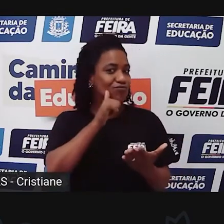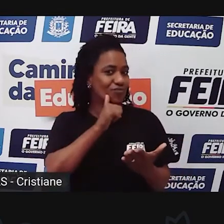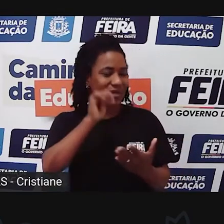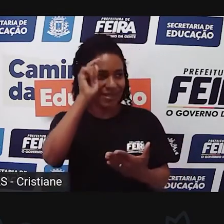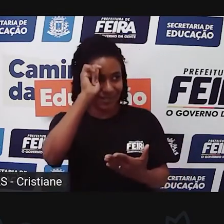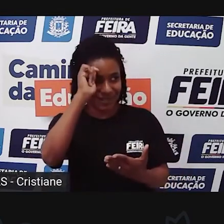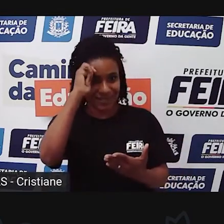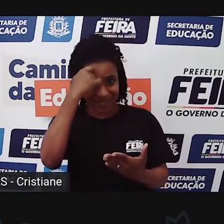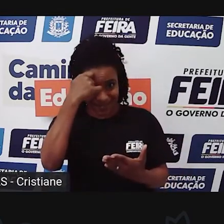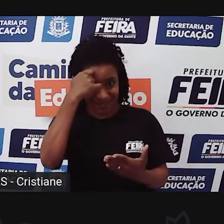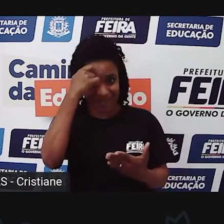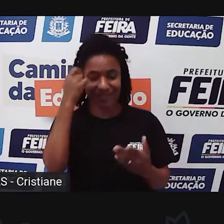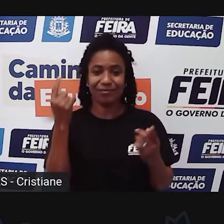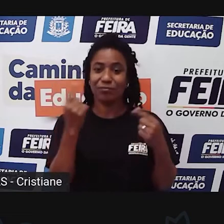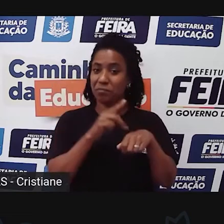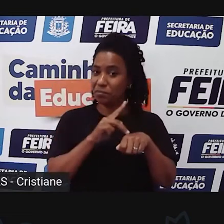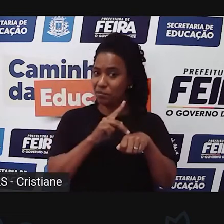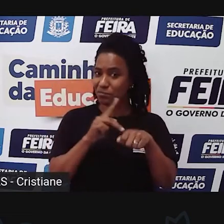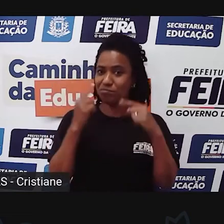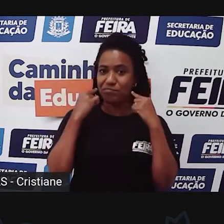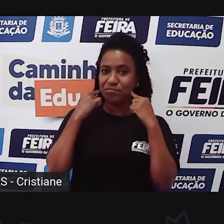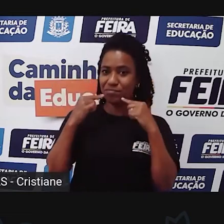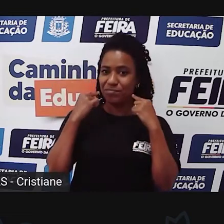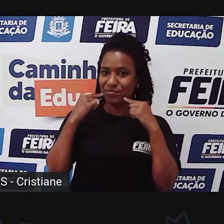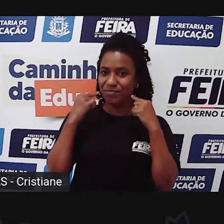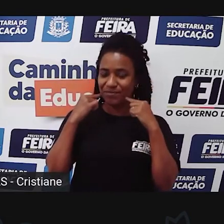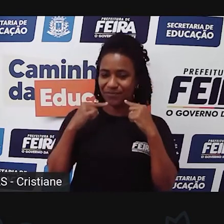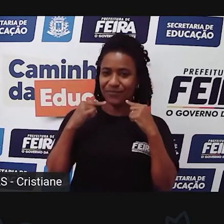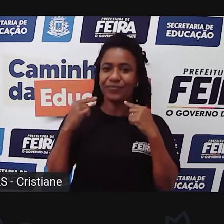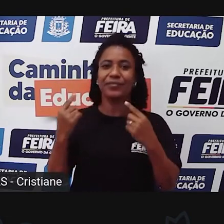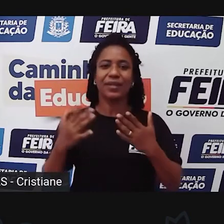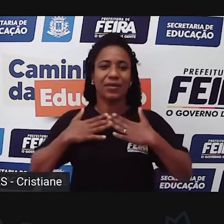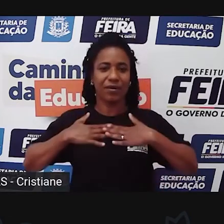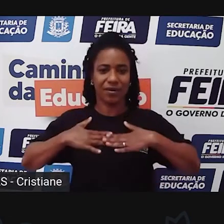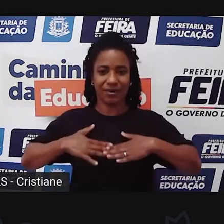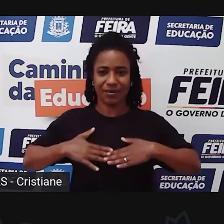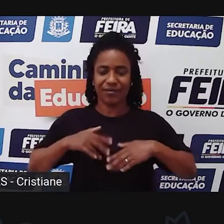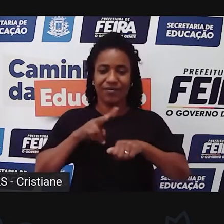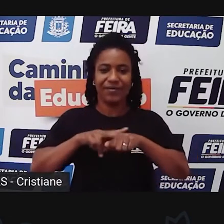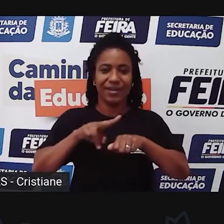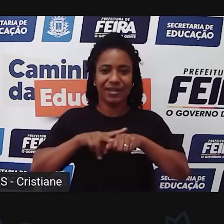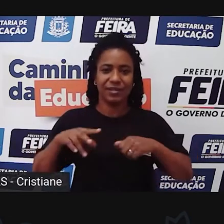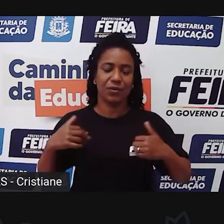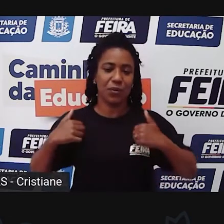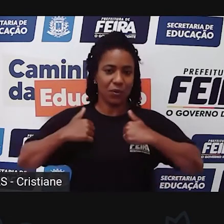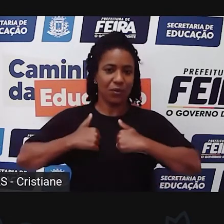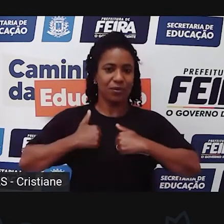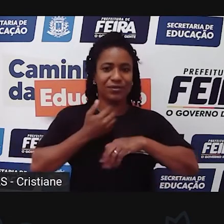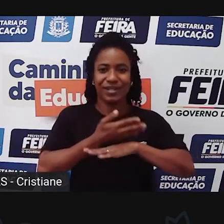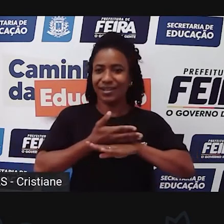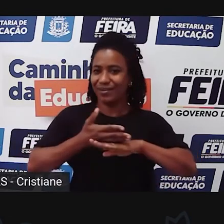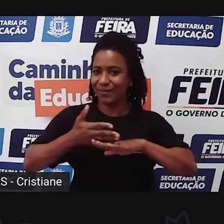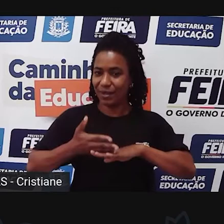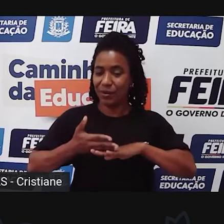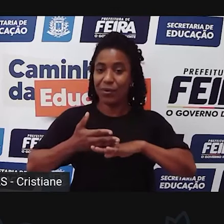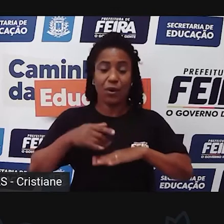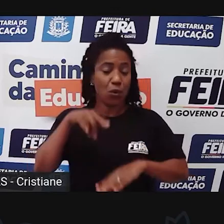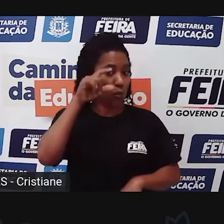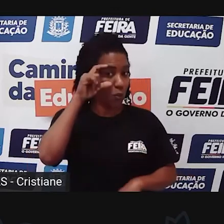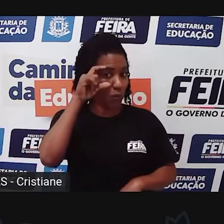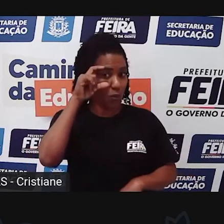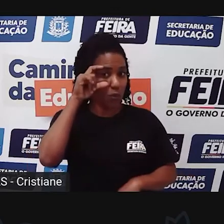cabelos negros na altura do ombro, estou trajando uma blusa verde, um jaleco branco, eu uso óculos.